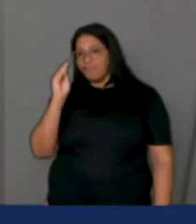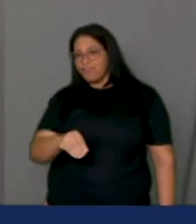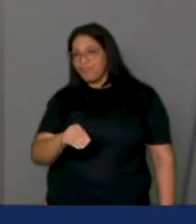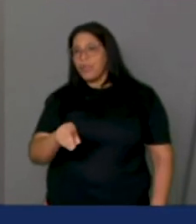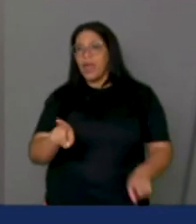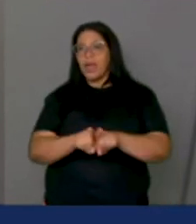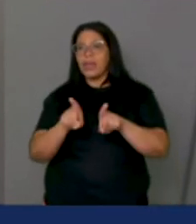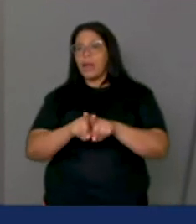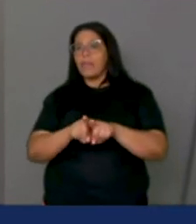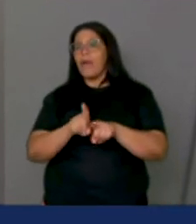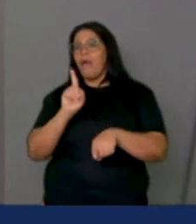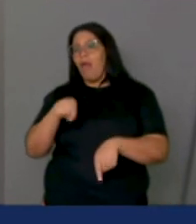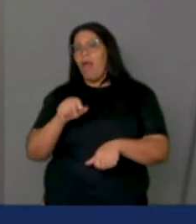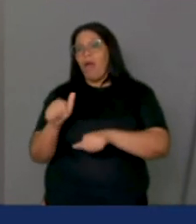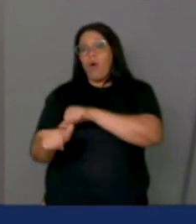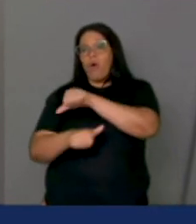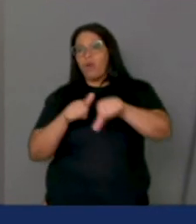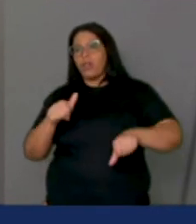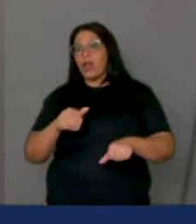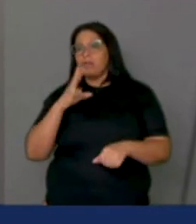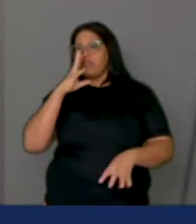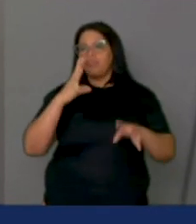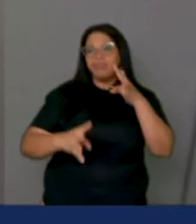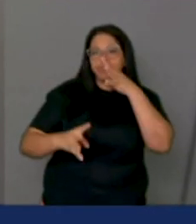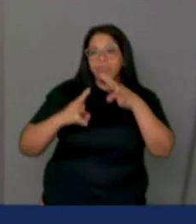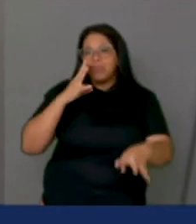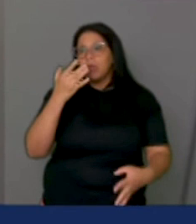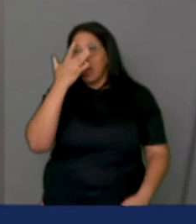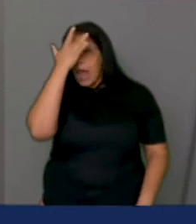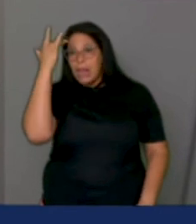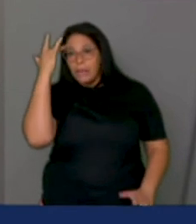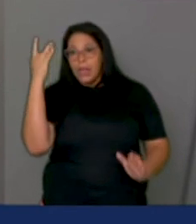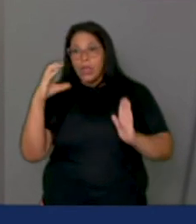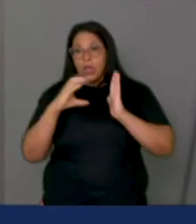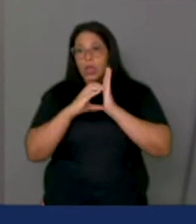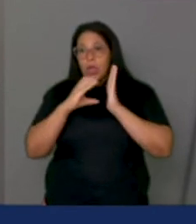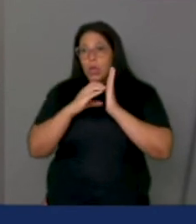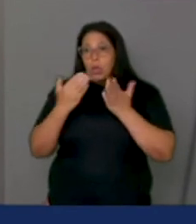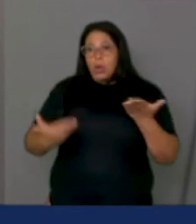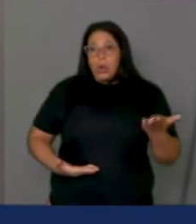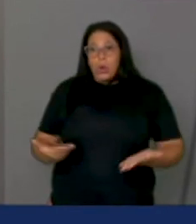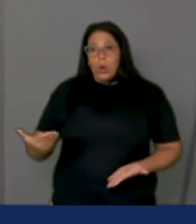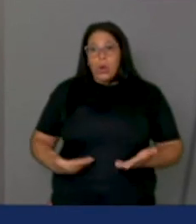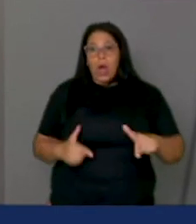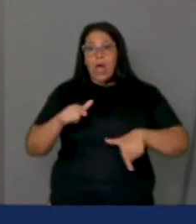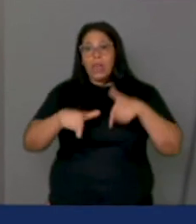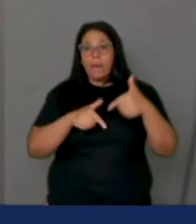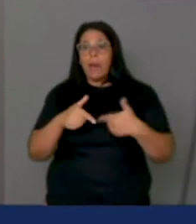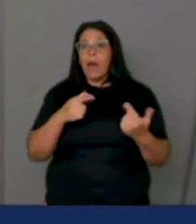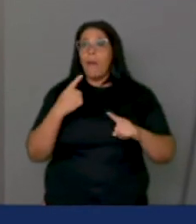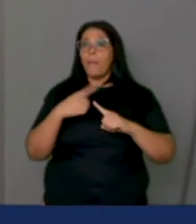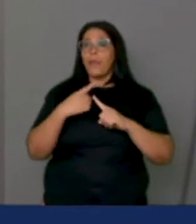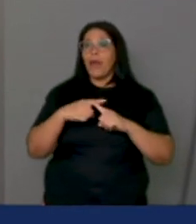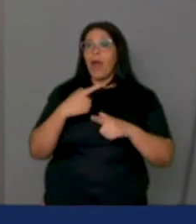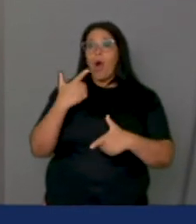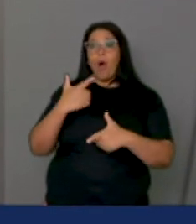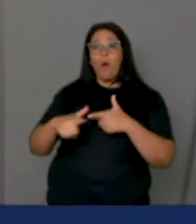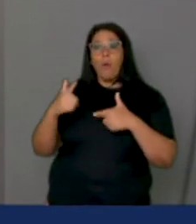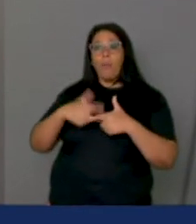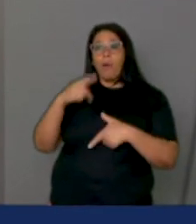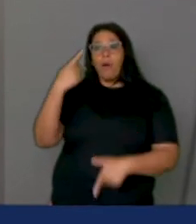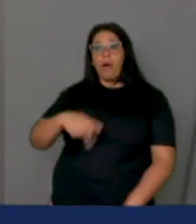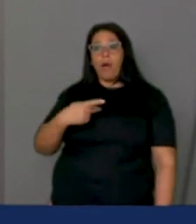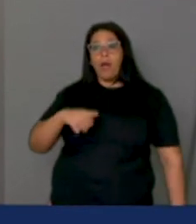levianamente, servidores e servidoras como se fossem culpados da crise do governo Bolsonaro. Aliás, a pior